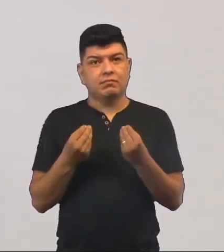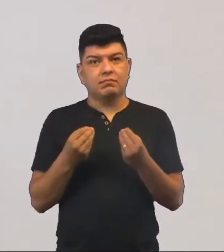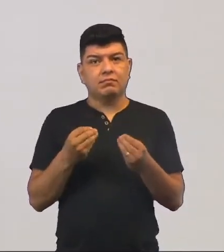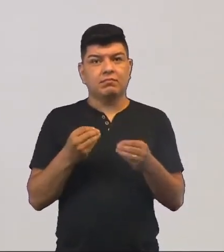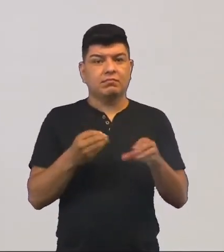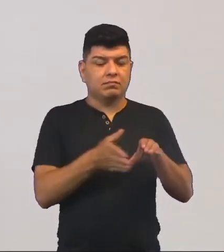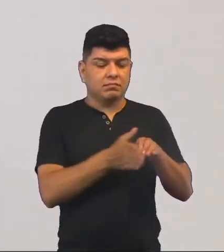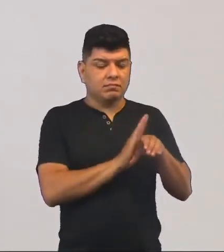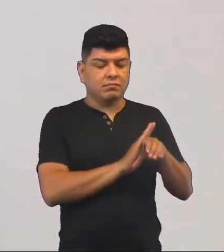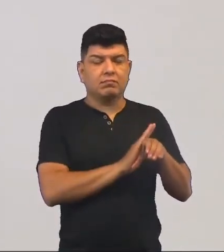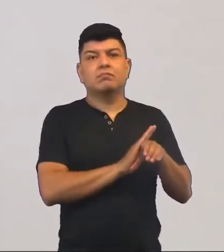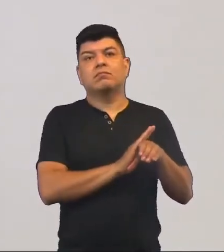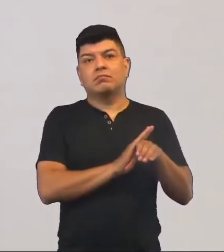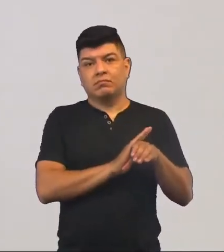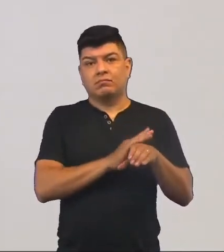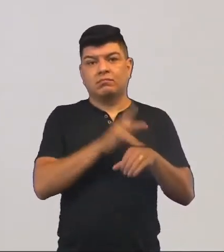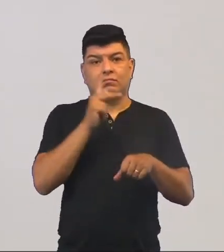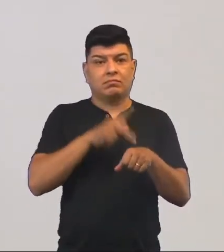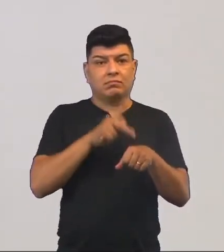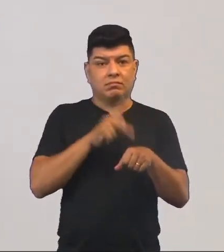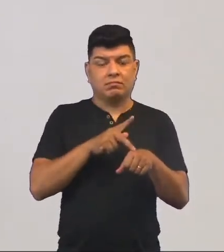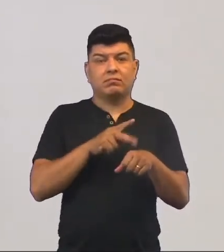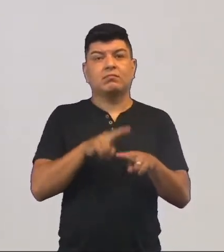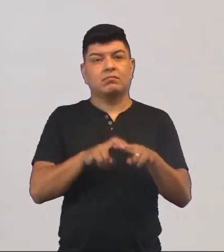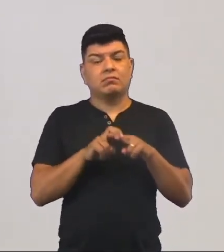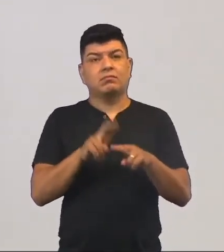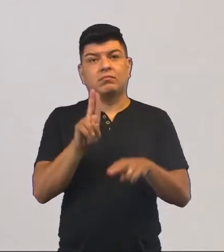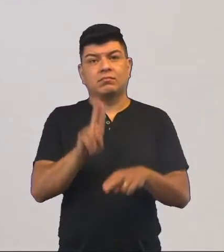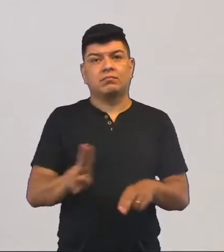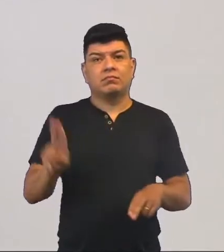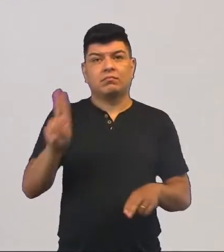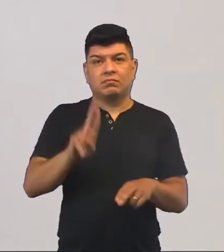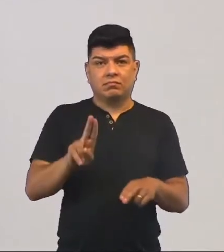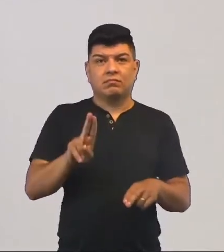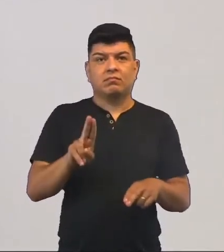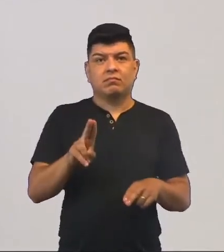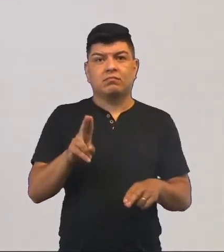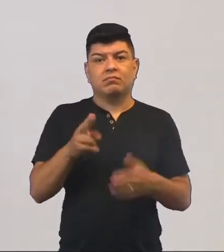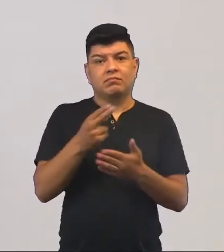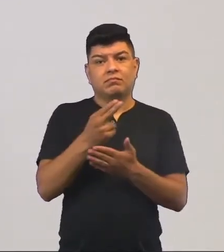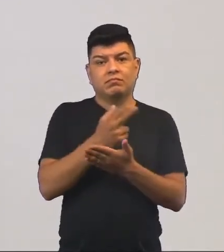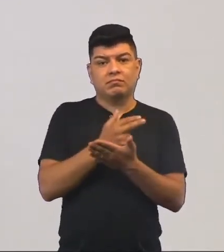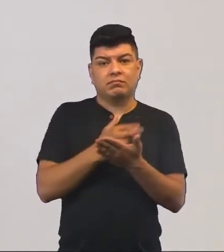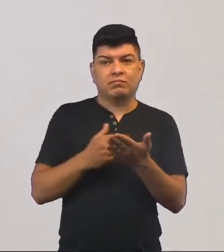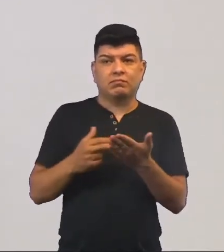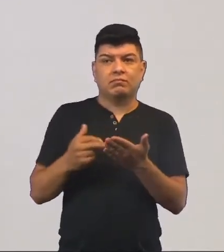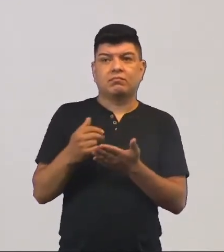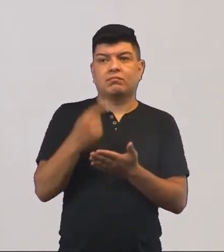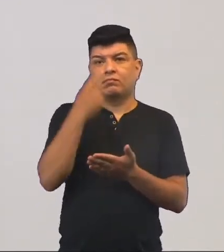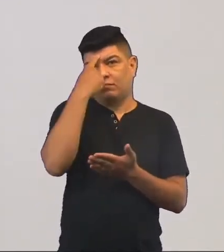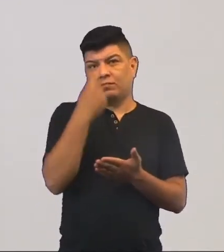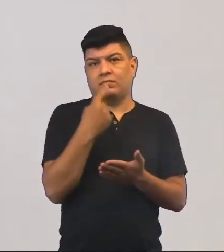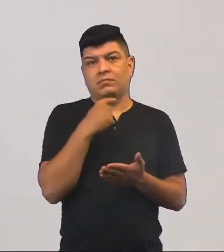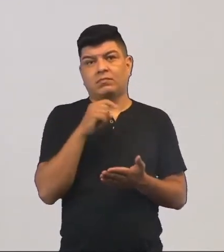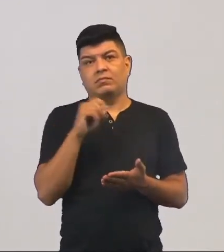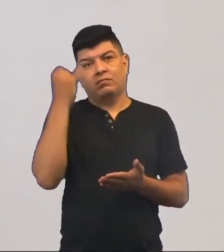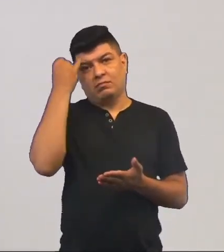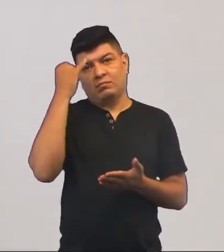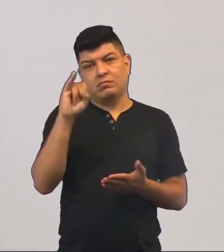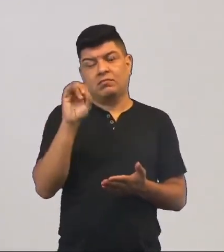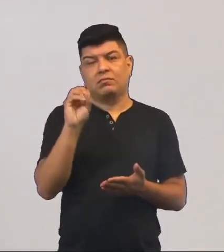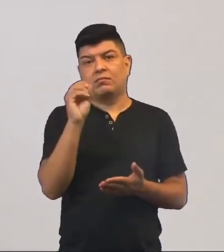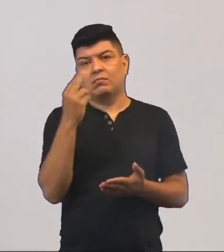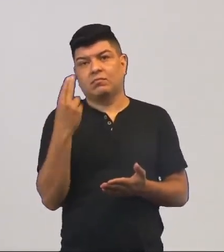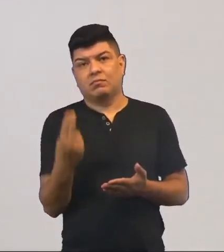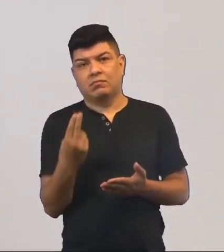cavernas, em pedras. Então, eles usavam símbolos, figuras para representar ou uma ideia